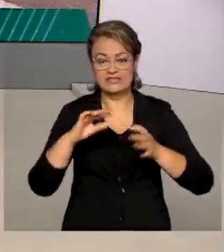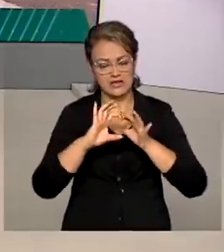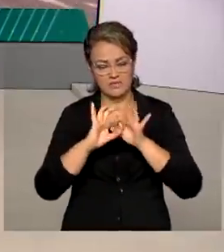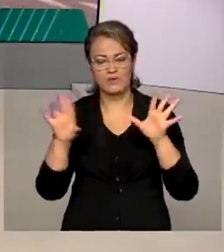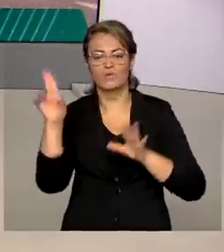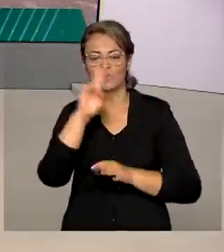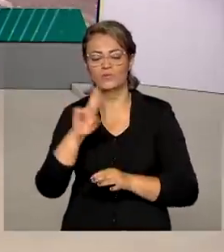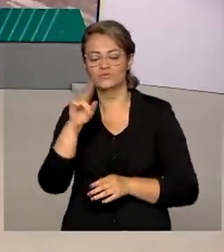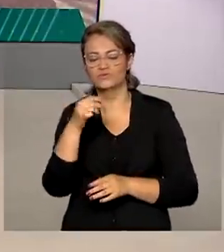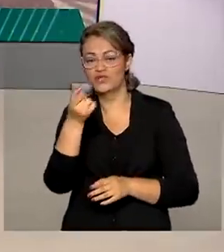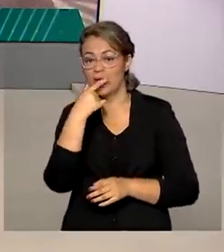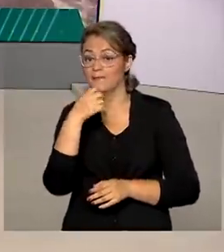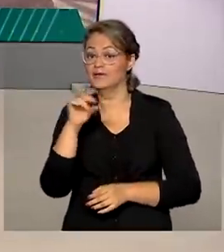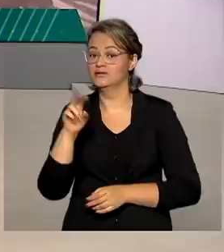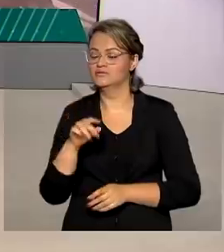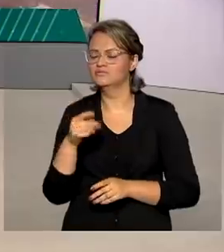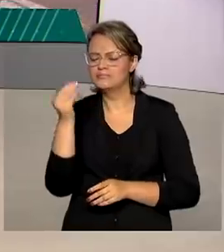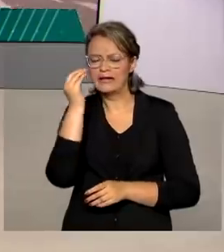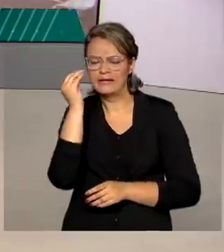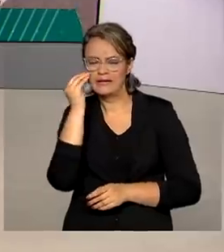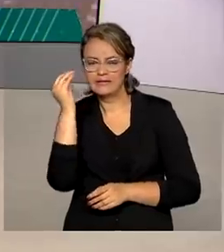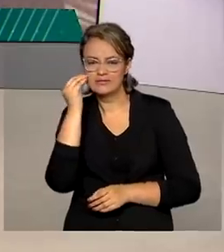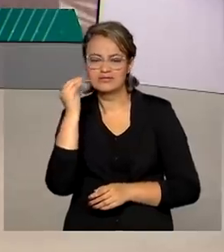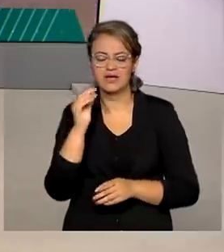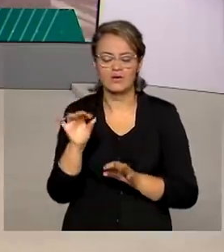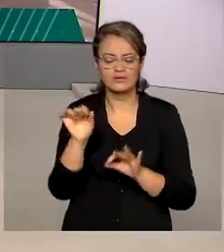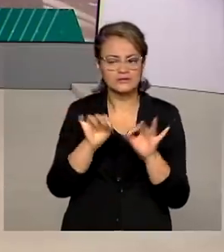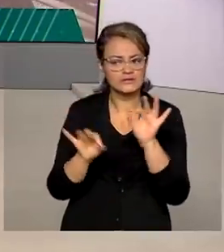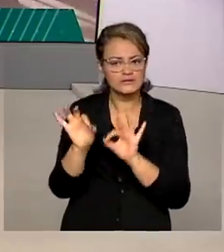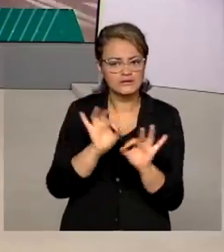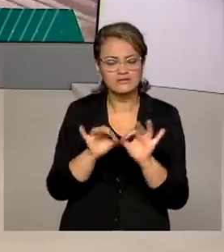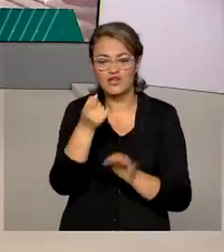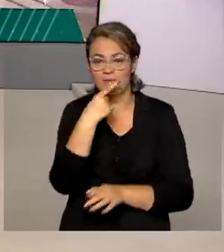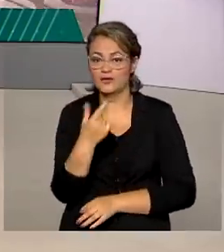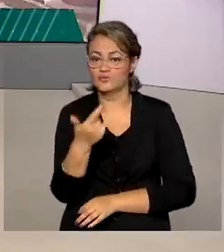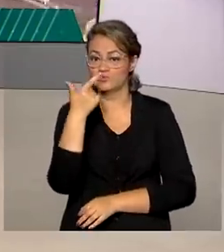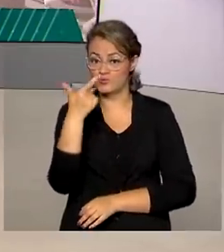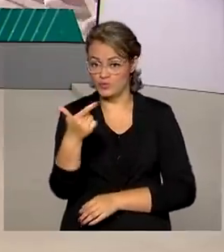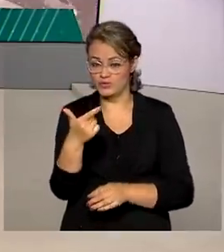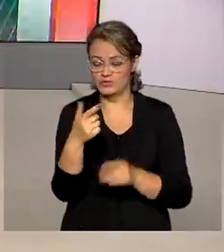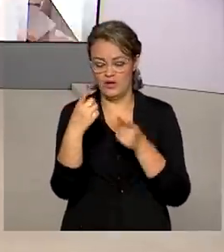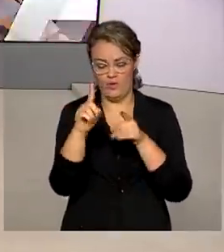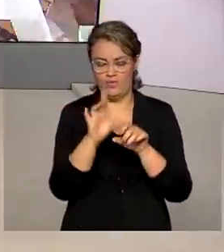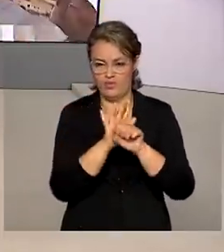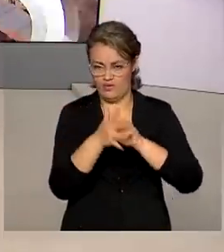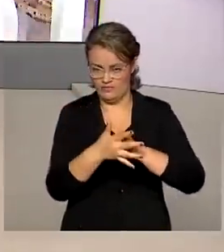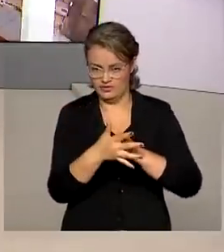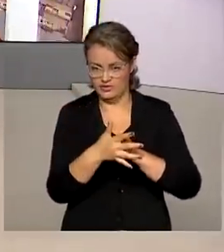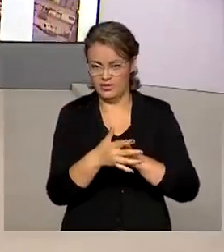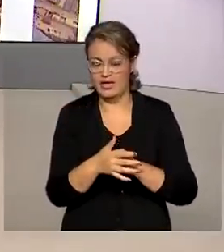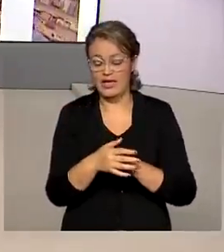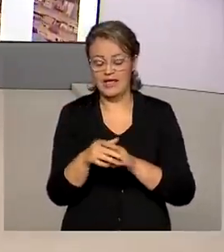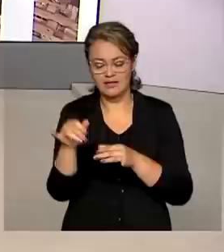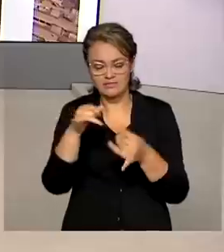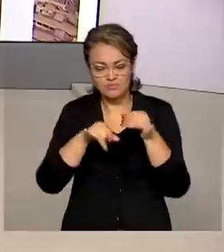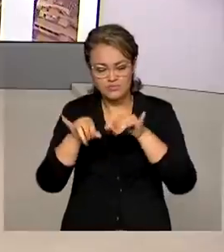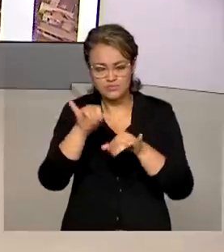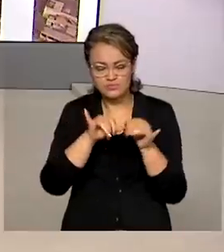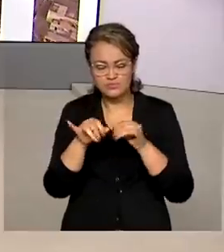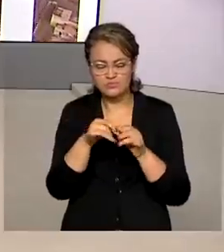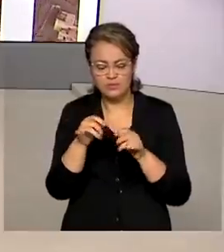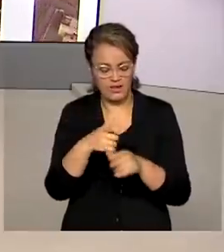emergencial em caráter experimental da combinação de dois medicamentos contra a Covid-19. O composto é